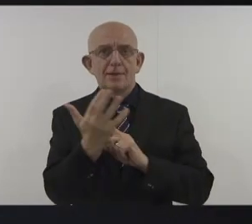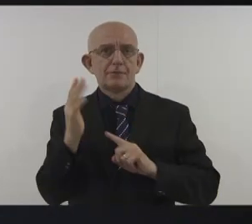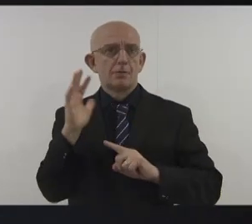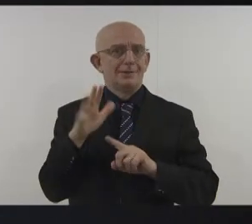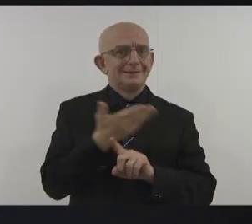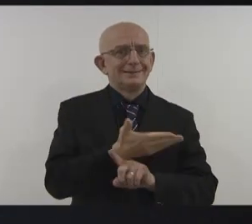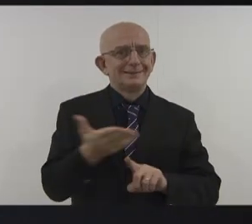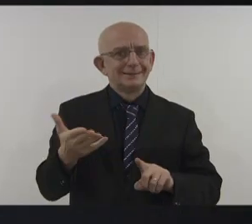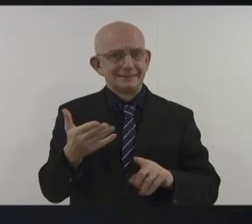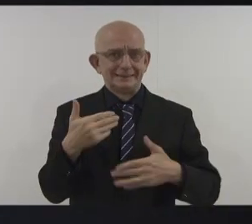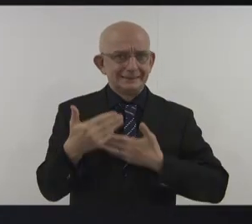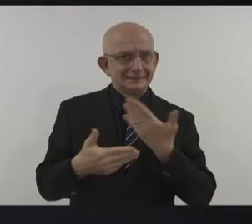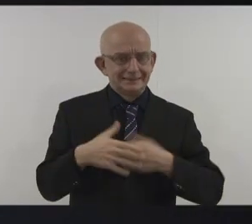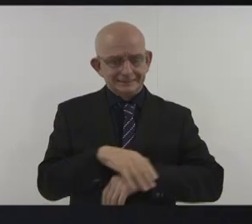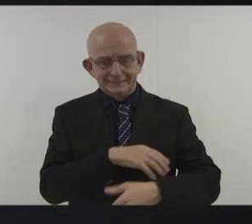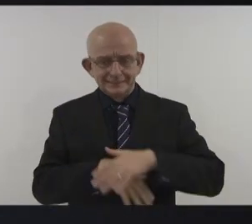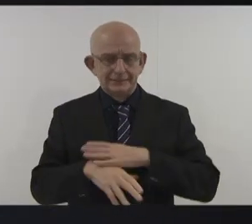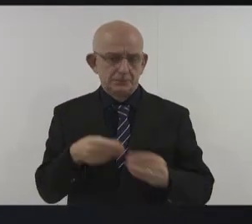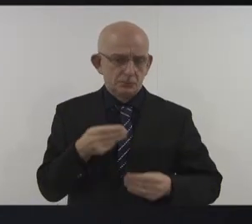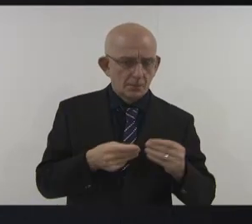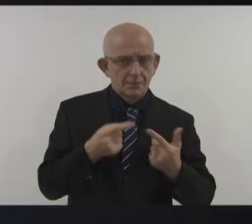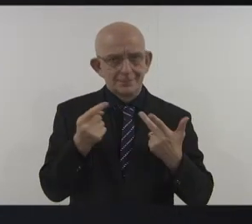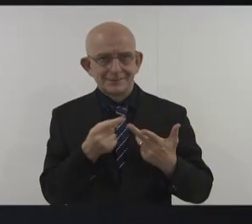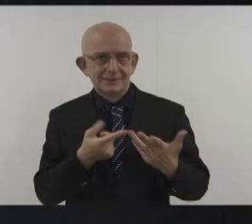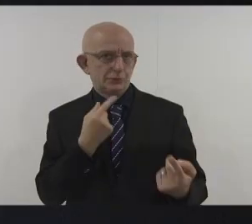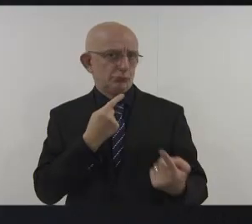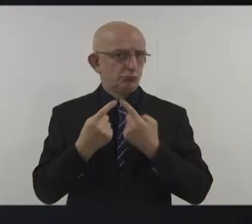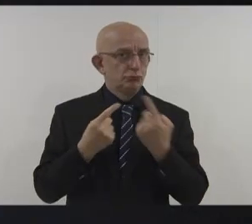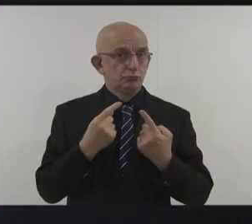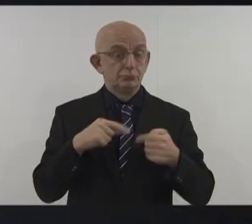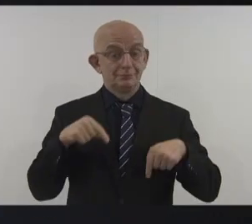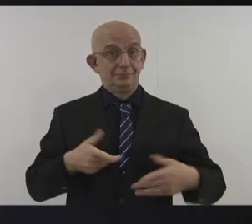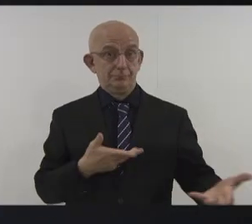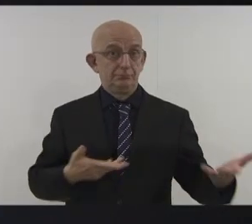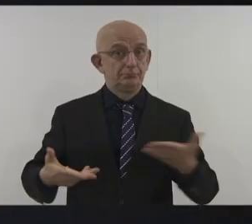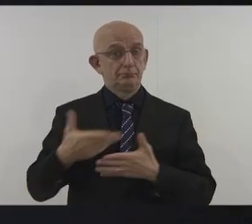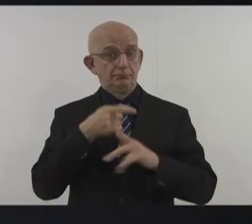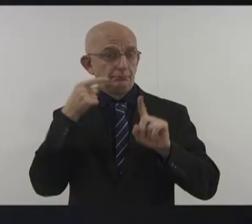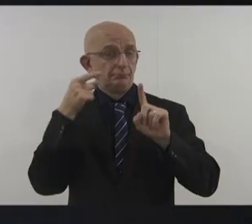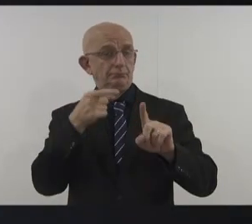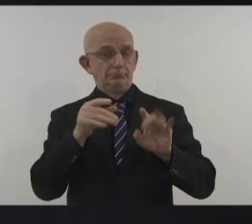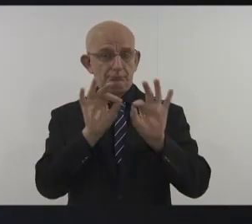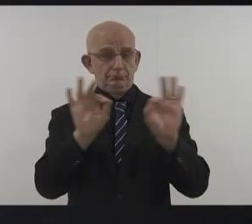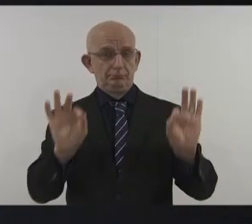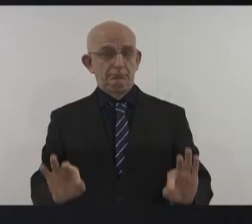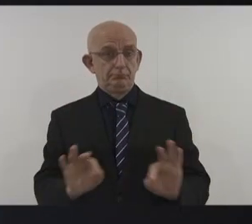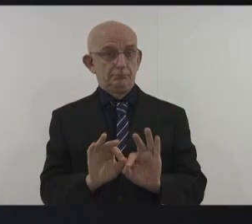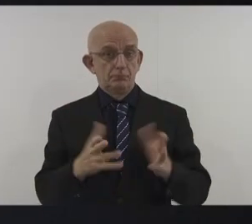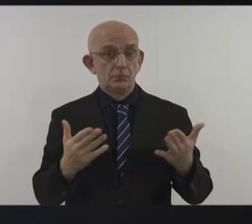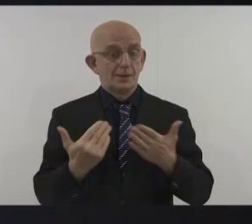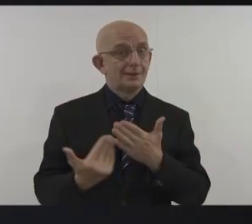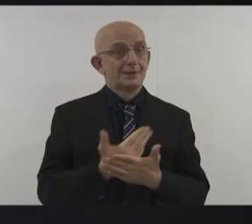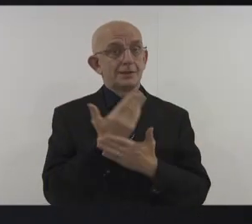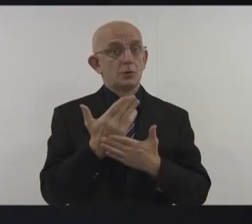objetivo de financiamento climático. Esse objetivo deve ser ambicioso, de modo a